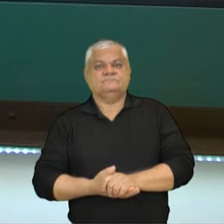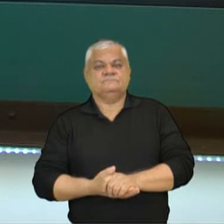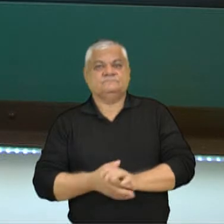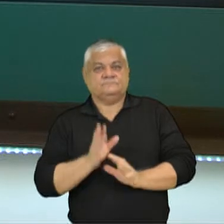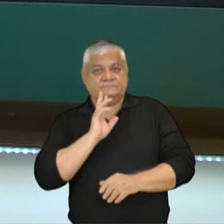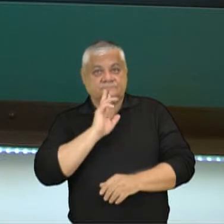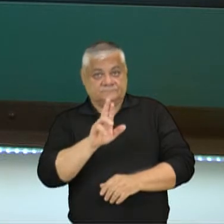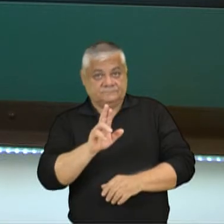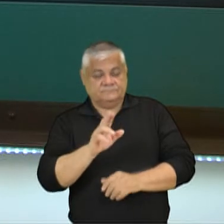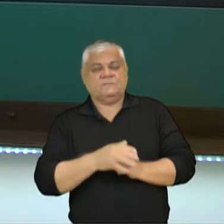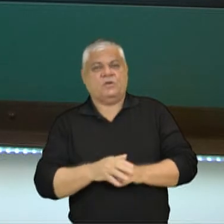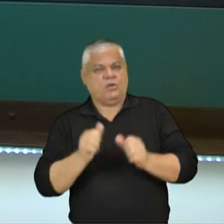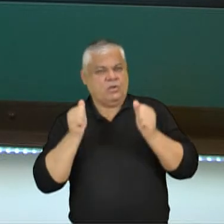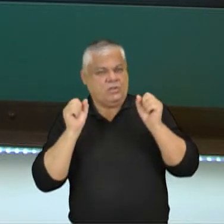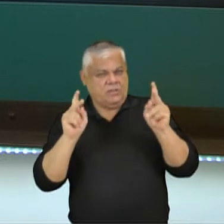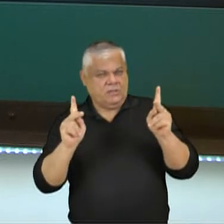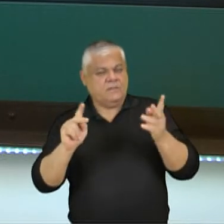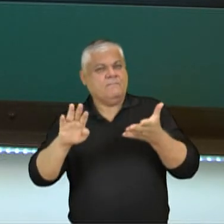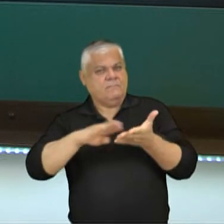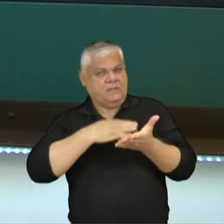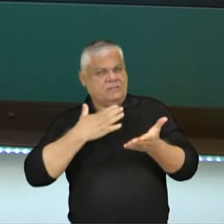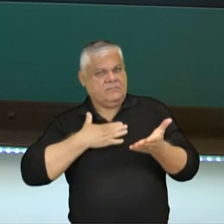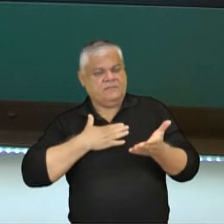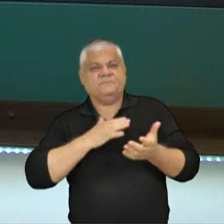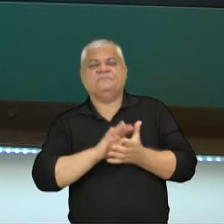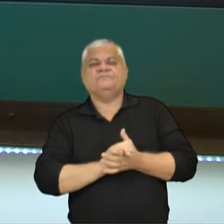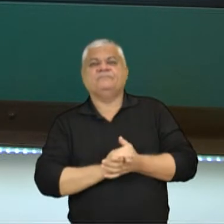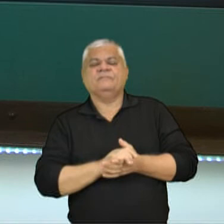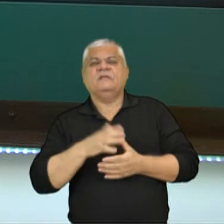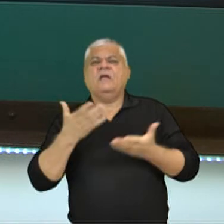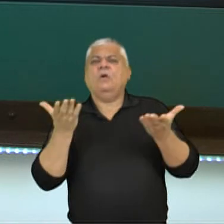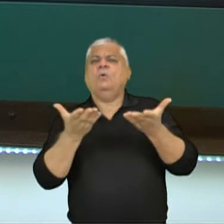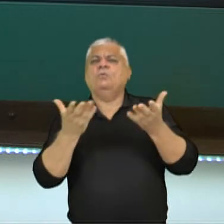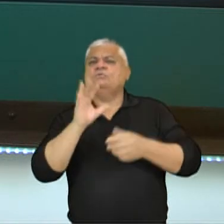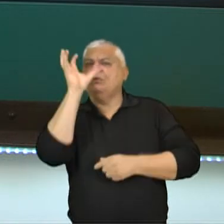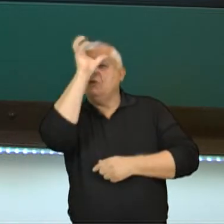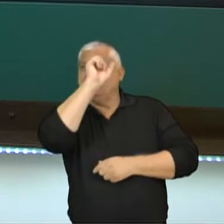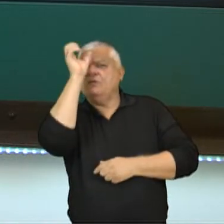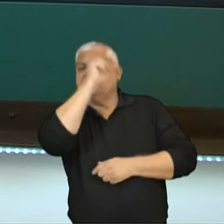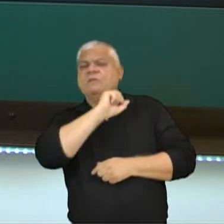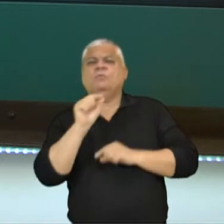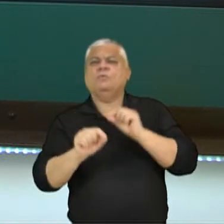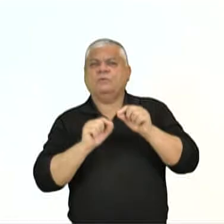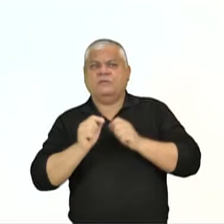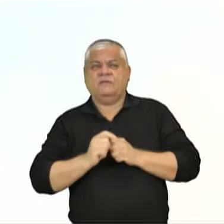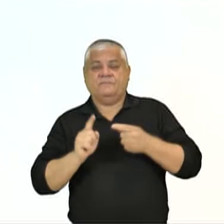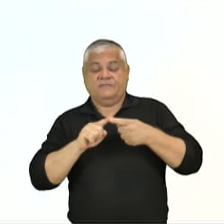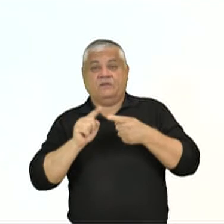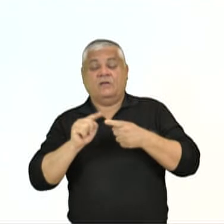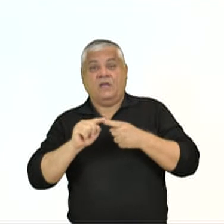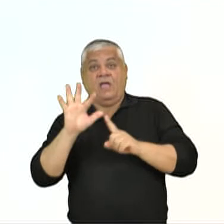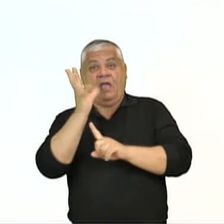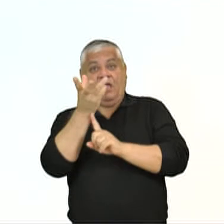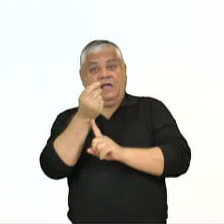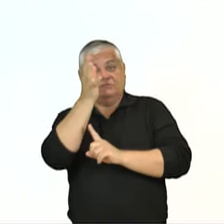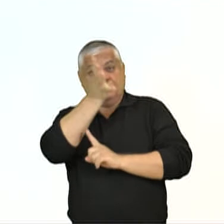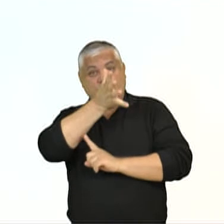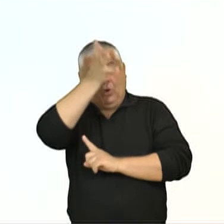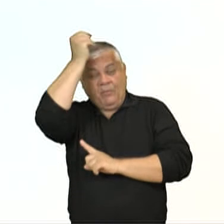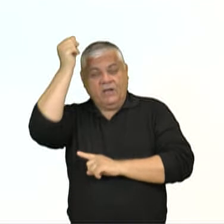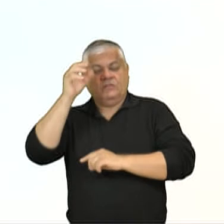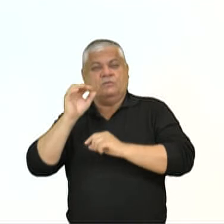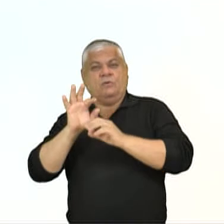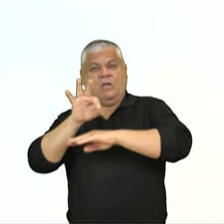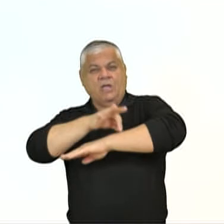Responderam lá, pessoal? Beleza, manda para nós. O que a gente viu na aula de hoje? Nós vimos arte romana em seu caráter urbanístico, arquitetônico,